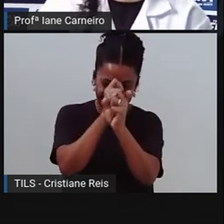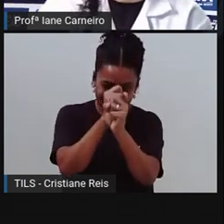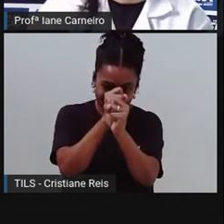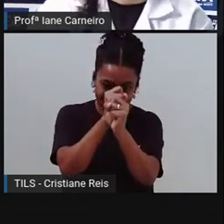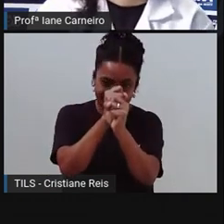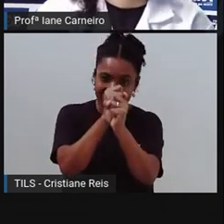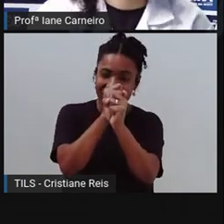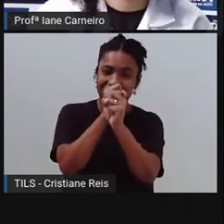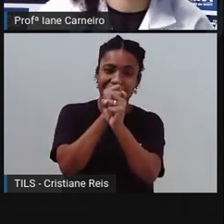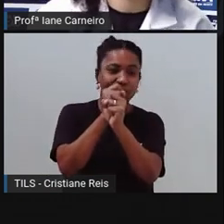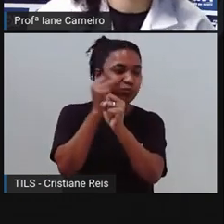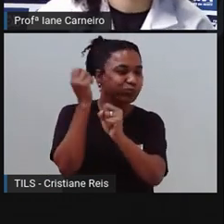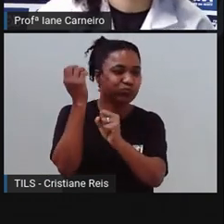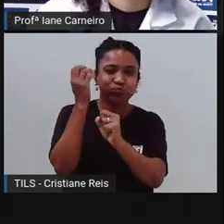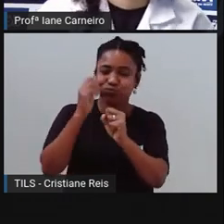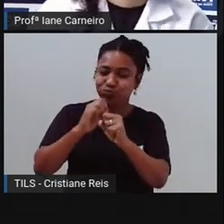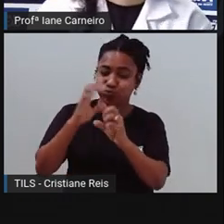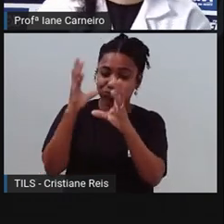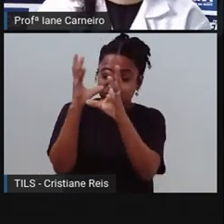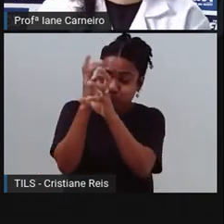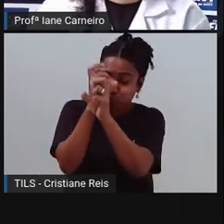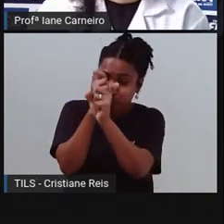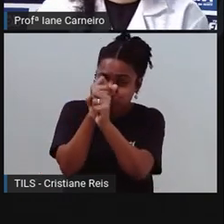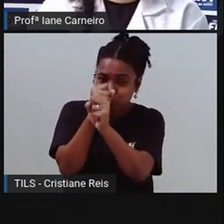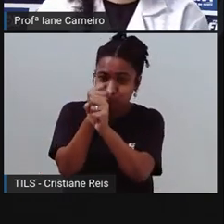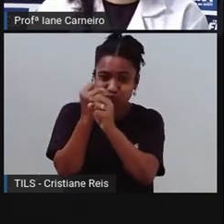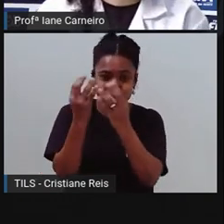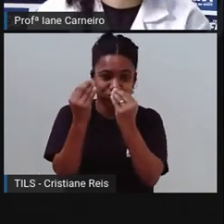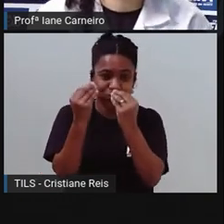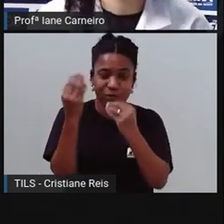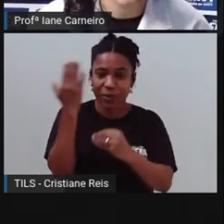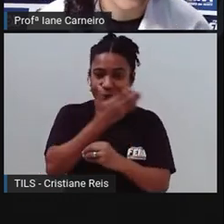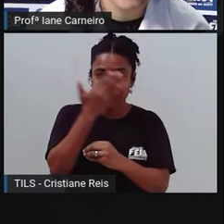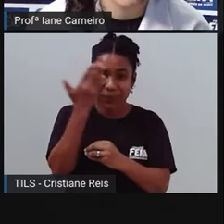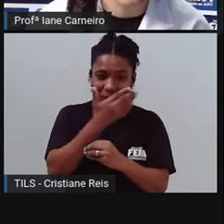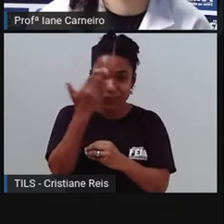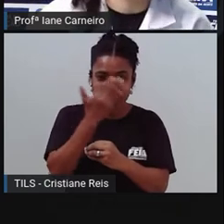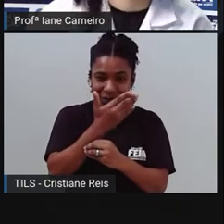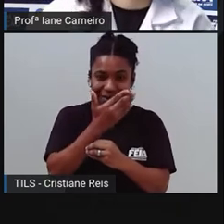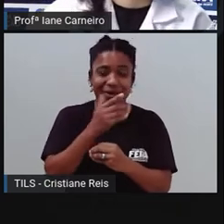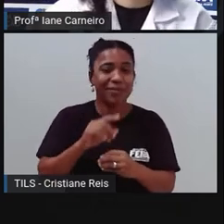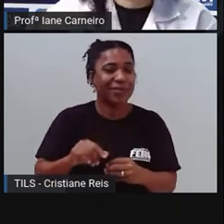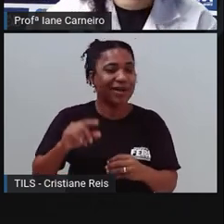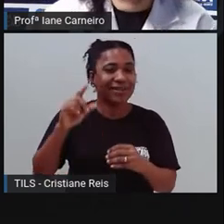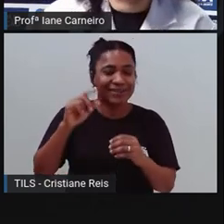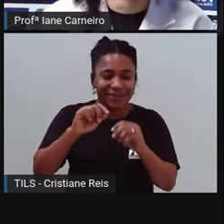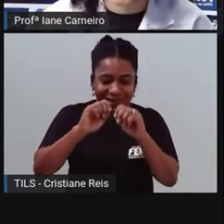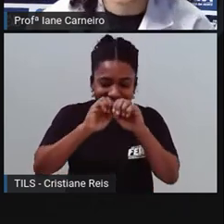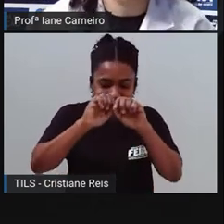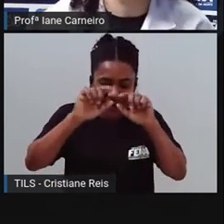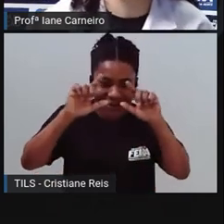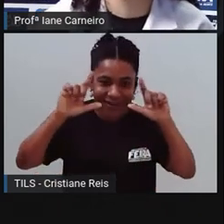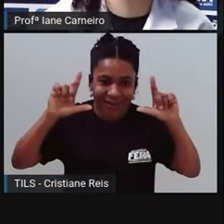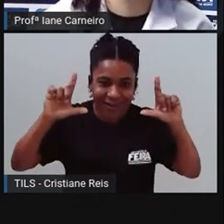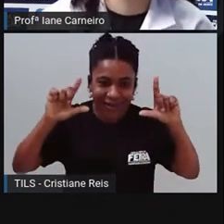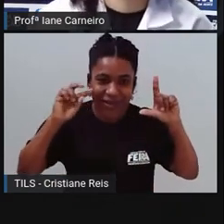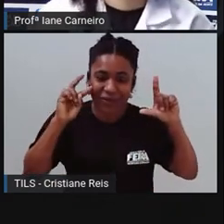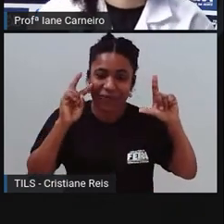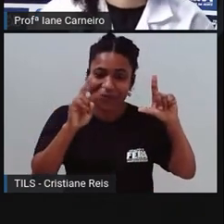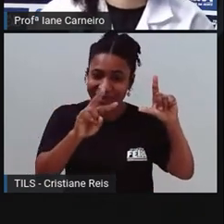escuro, menos a gente vê. Quanto menos escuro, mais a gente vê. Olha que massa. Essa adivinha, hein?